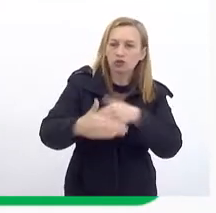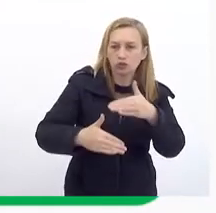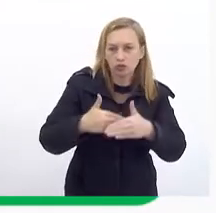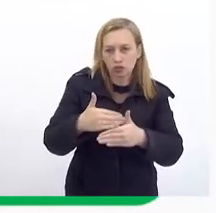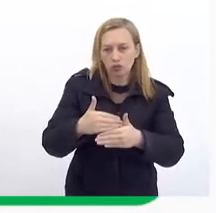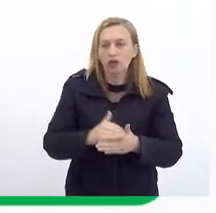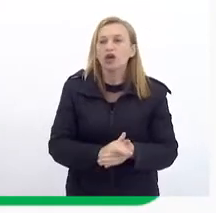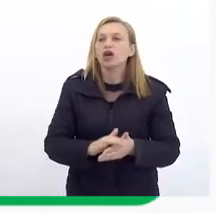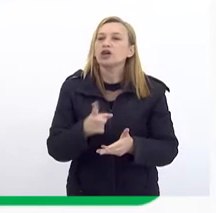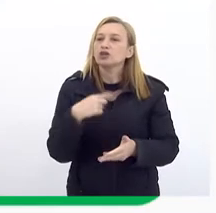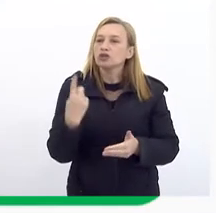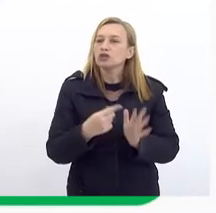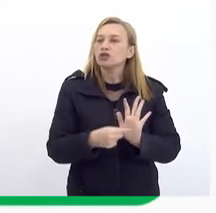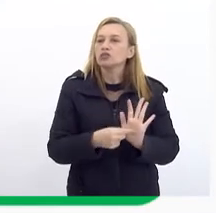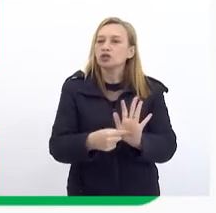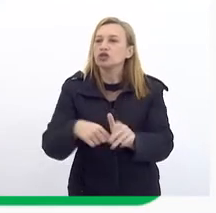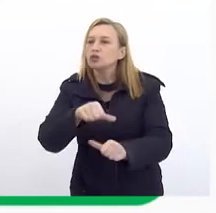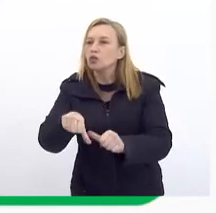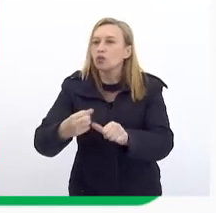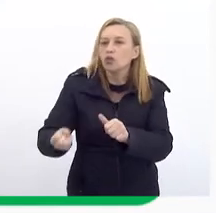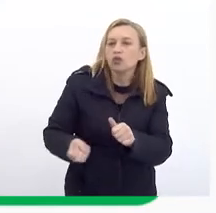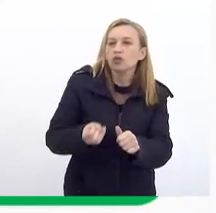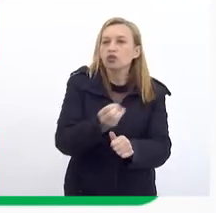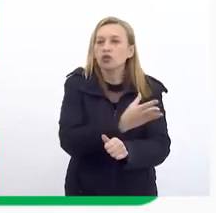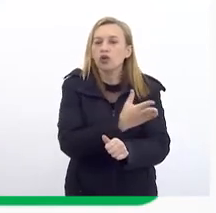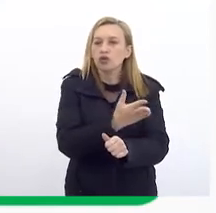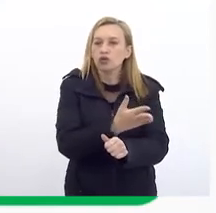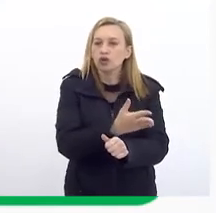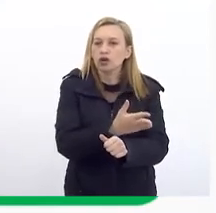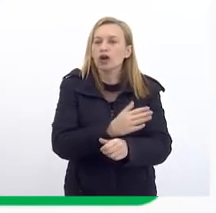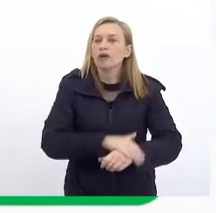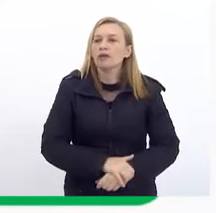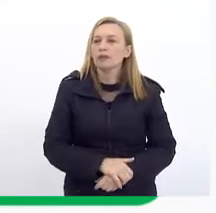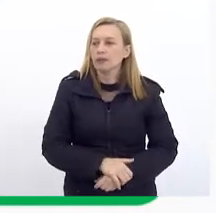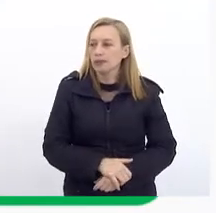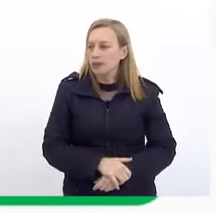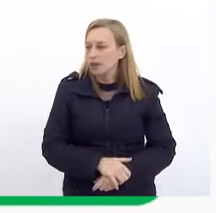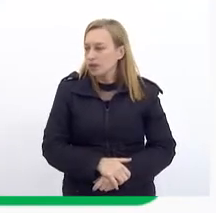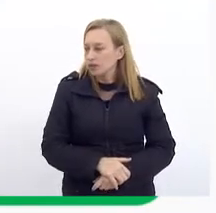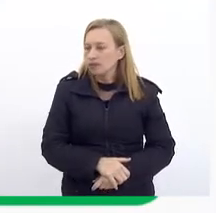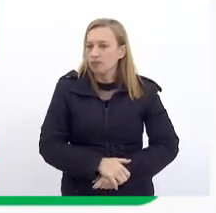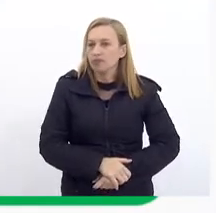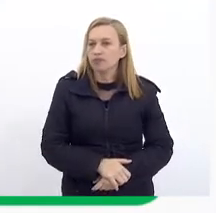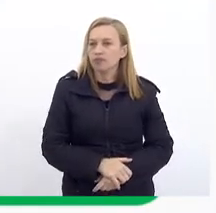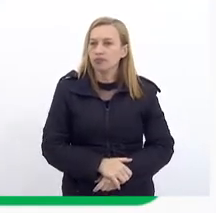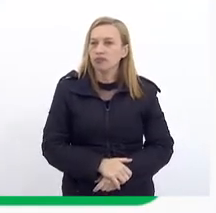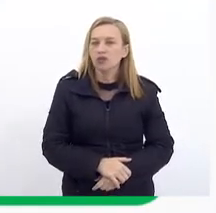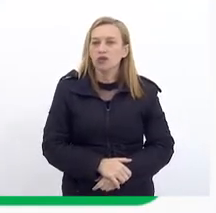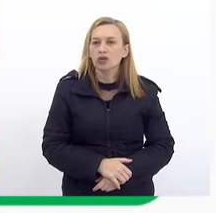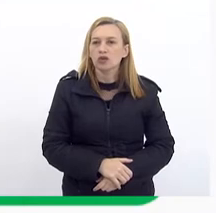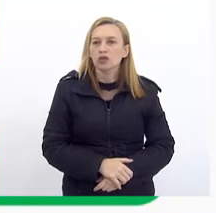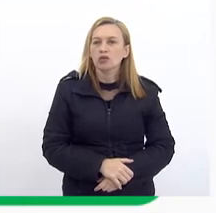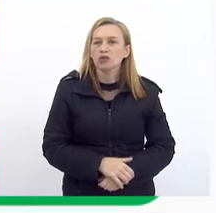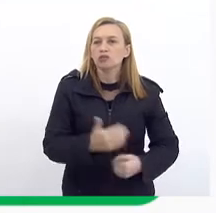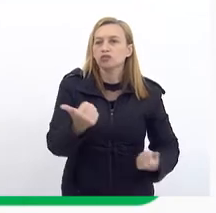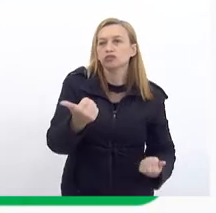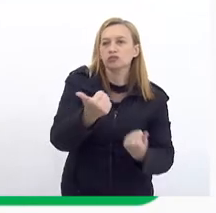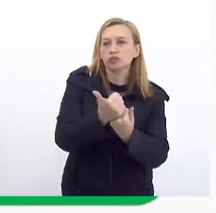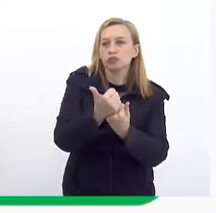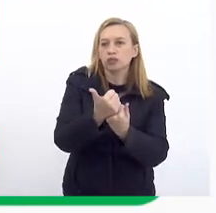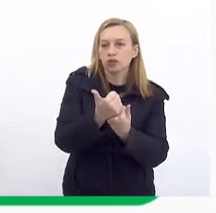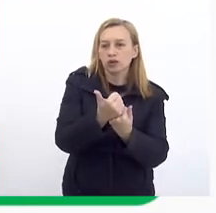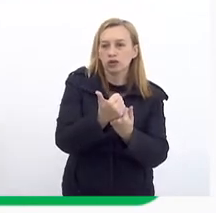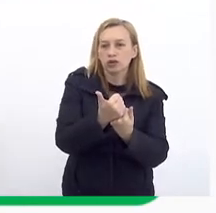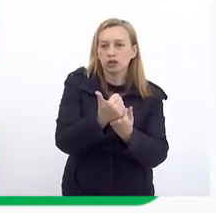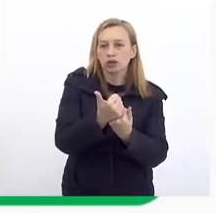Nós estamos trazendo essa inovação Que foi Uma parceria Da Agenda